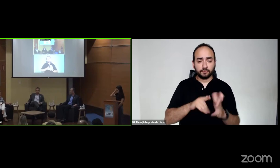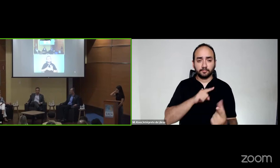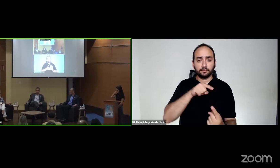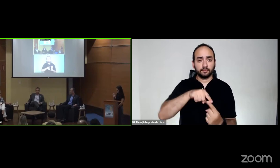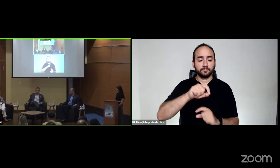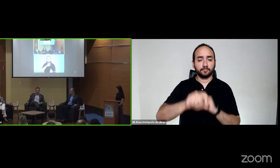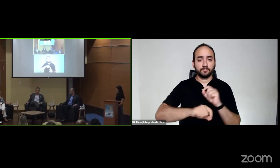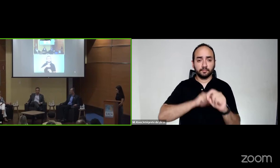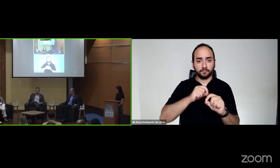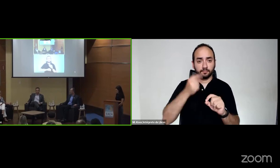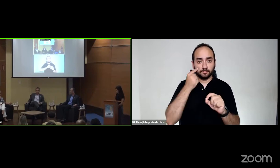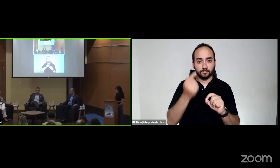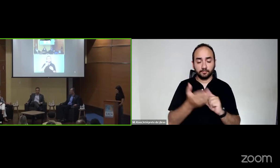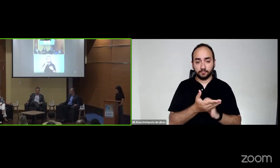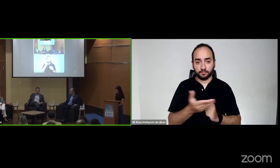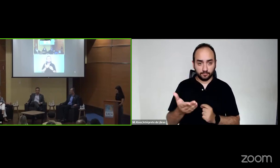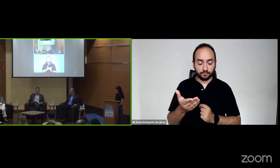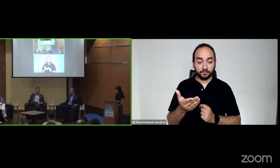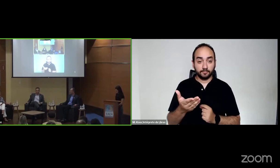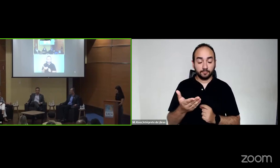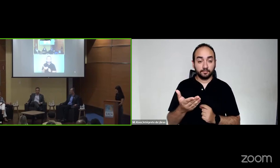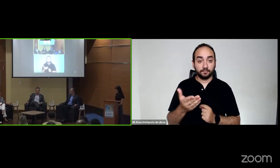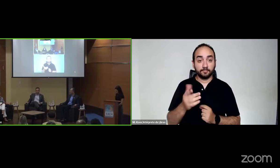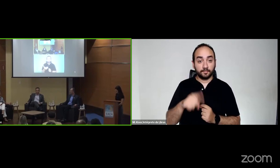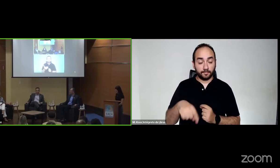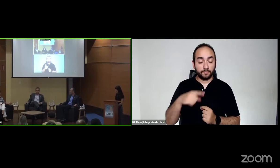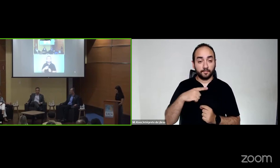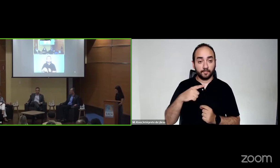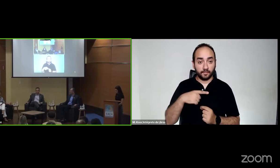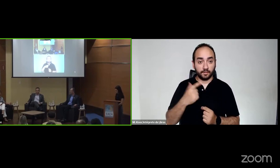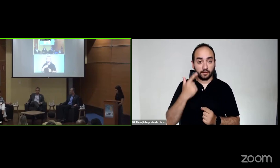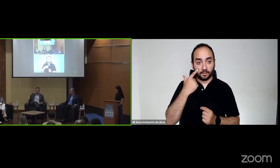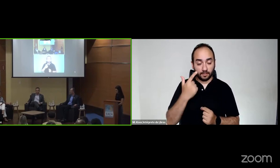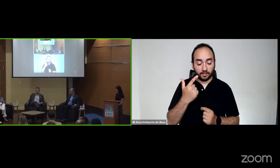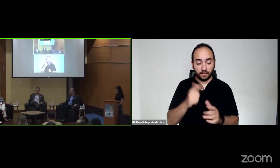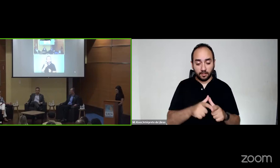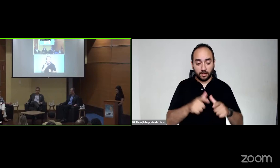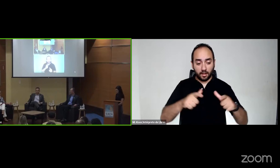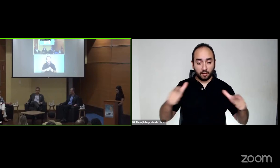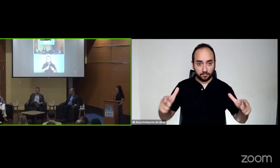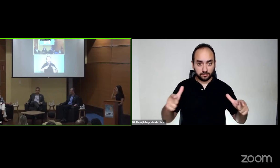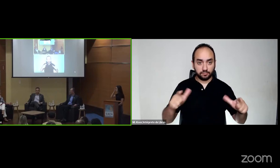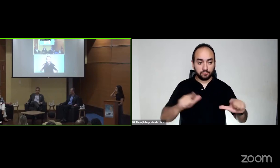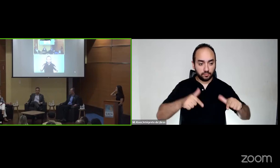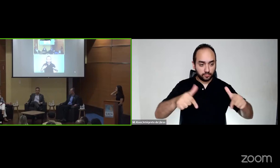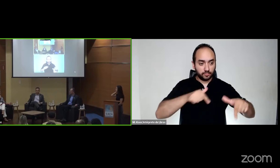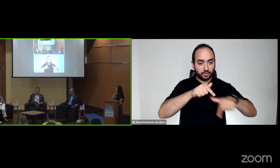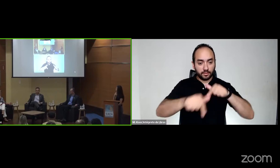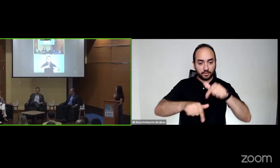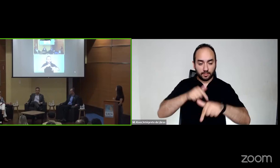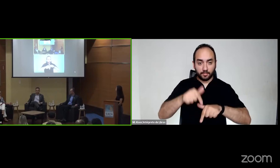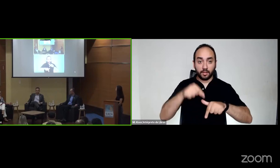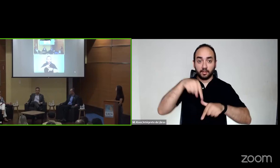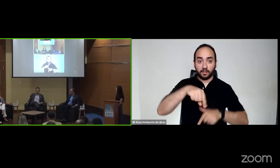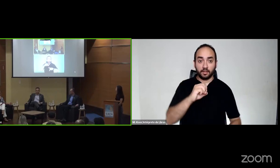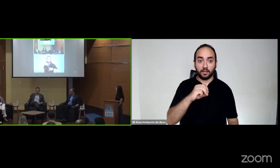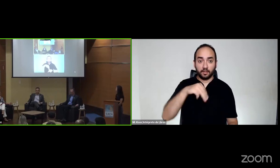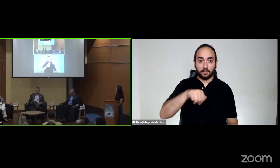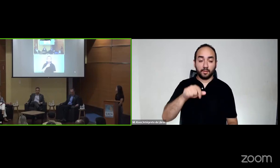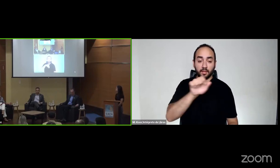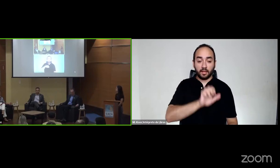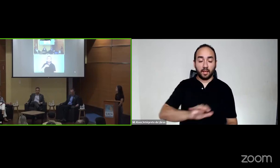enquanto grupo de trabalho, é ampliar a ação da Organização Mundial do Lazio aqui na América